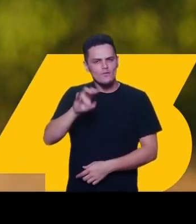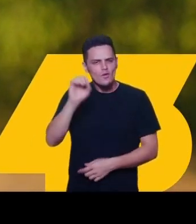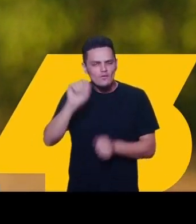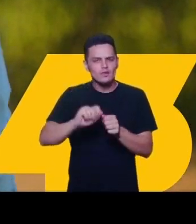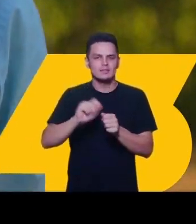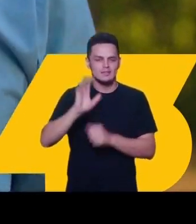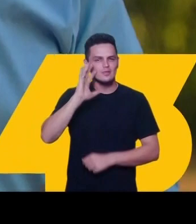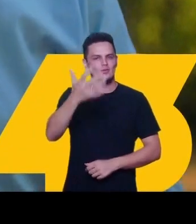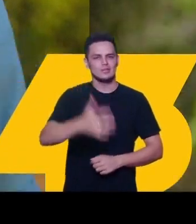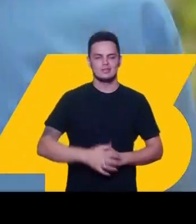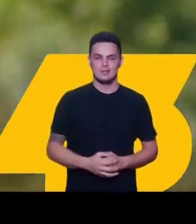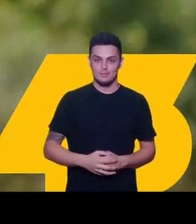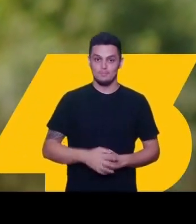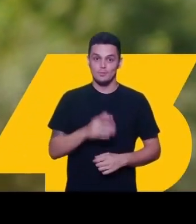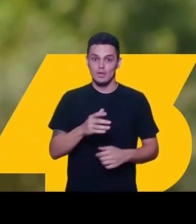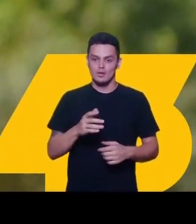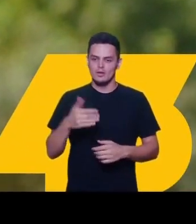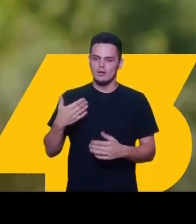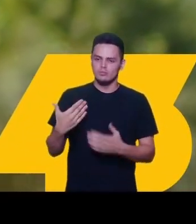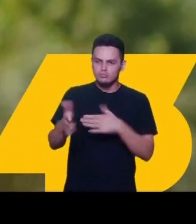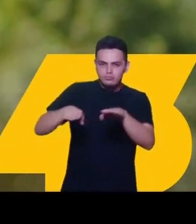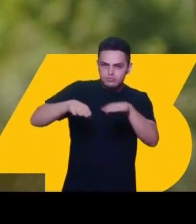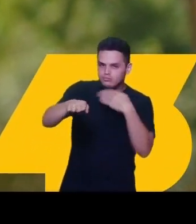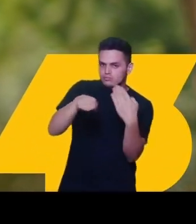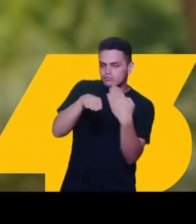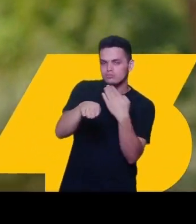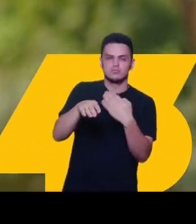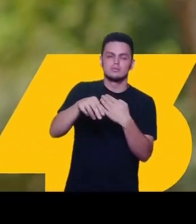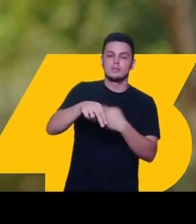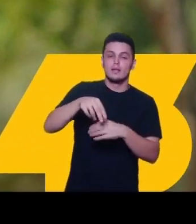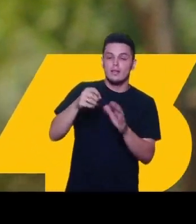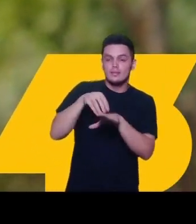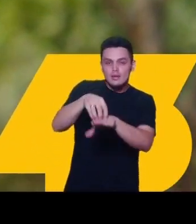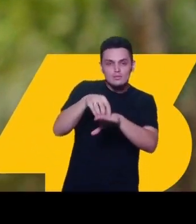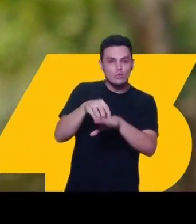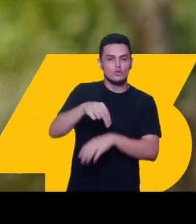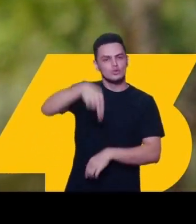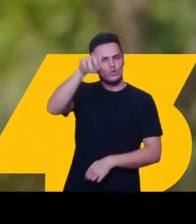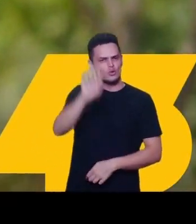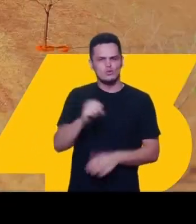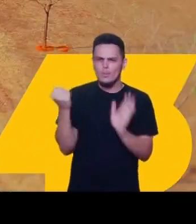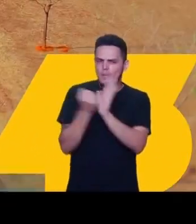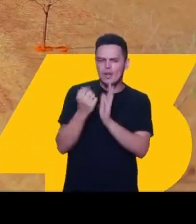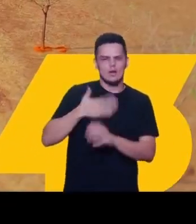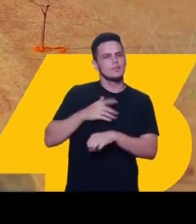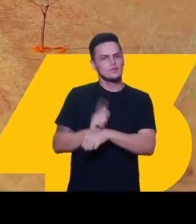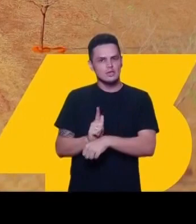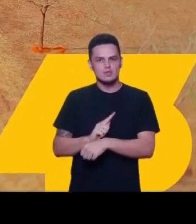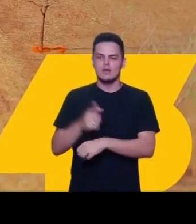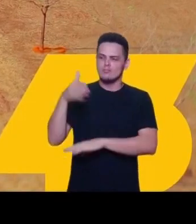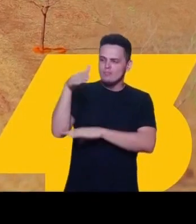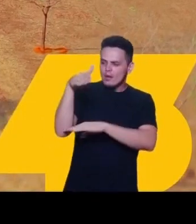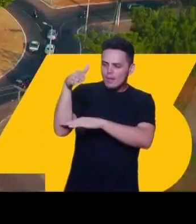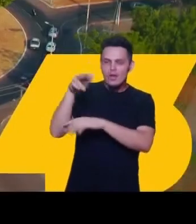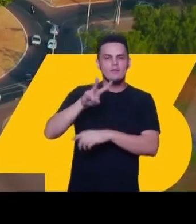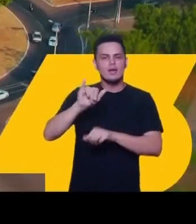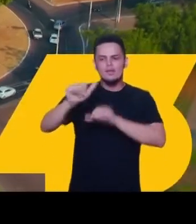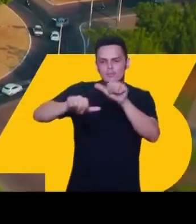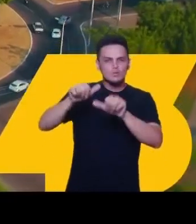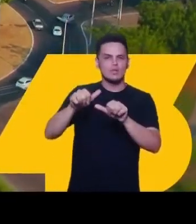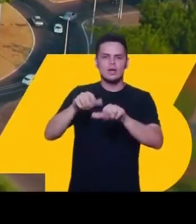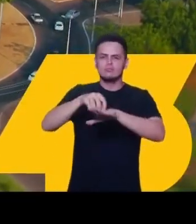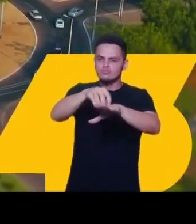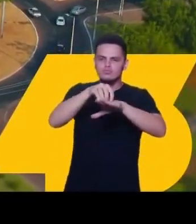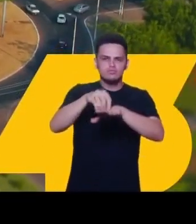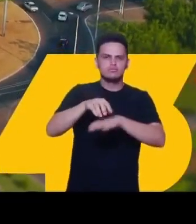eu vou fazer acontecer. O Corredor de Transportes Norte-Sul vai ser um marco na minha gestão, com terminais e estações que vai mudar